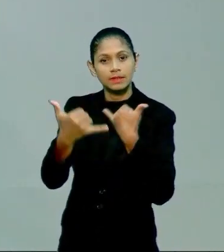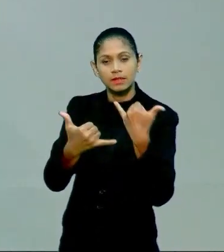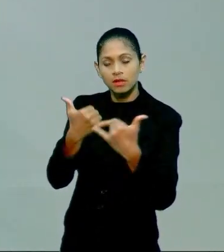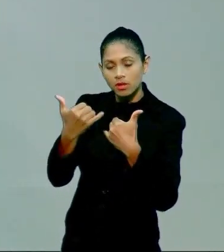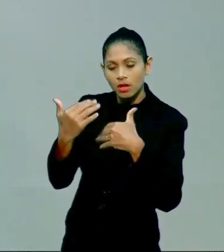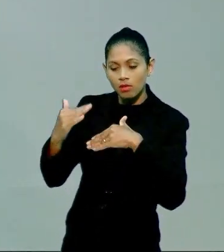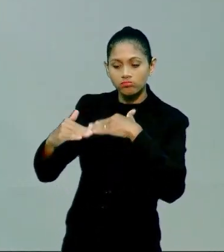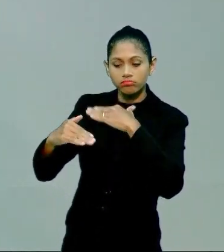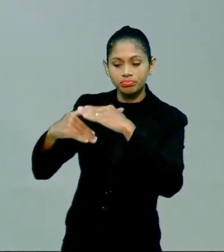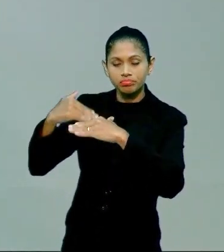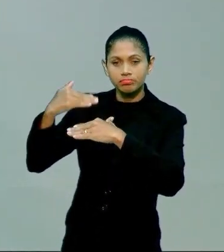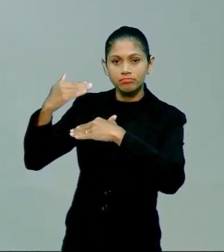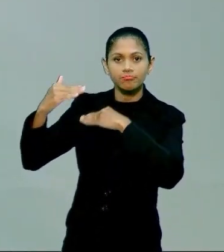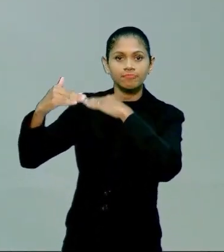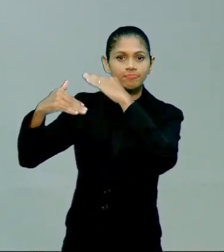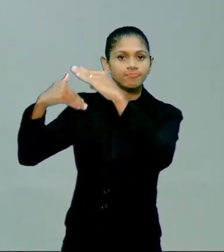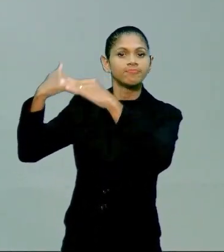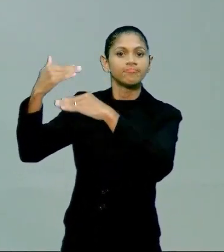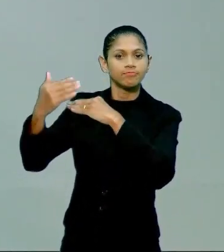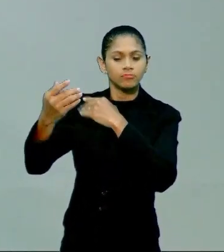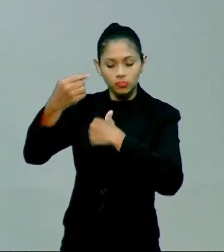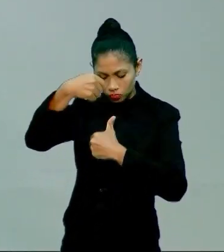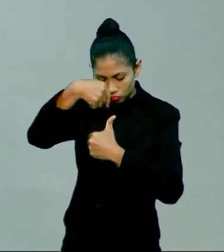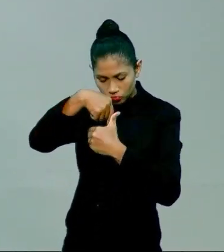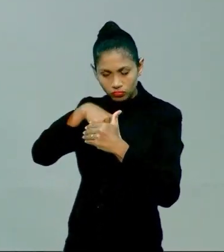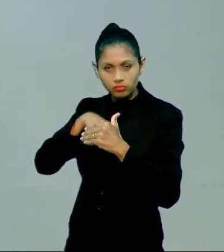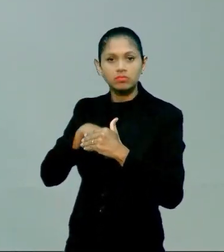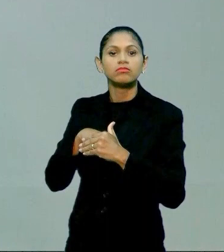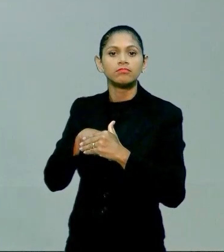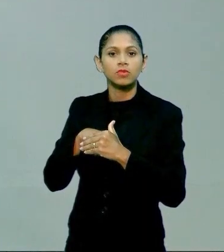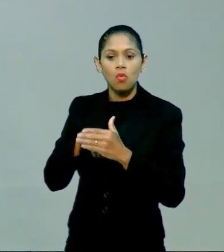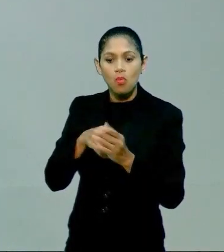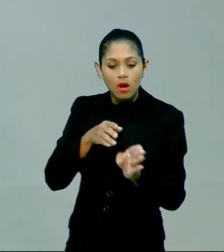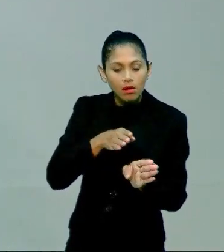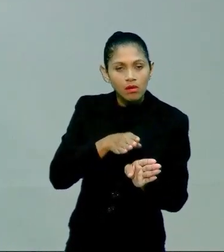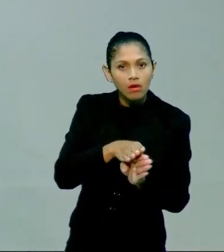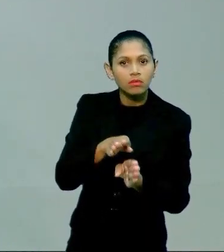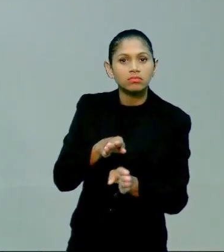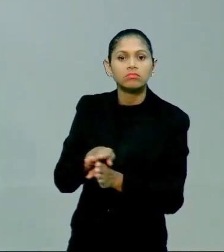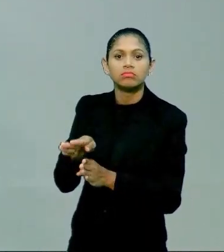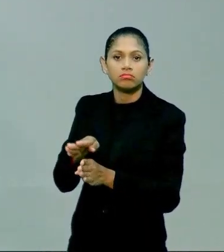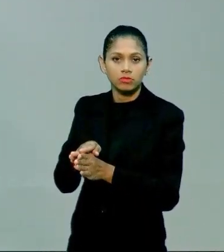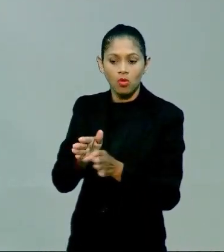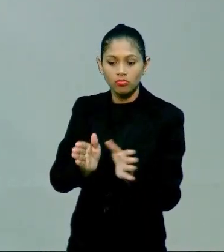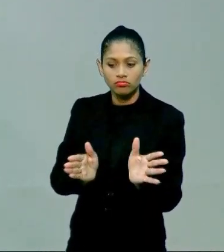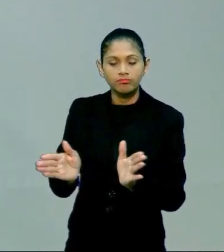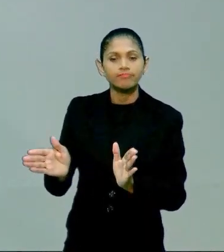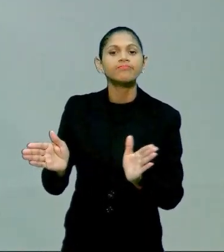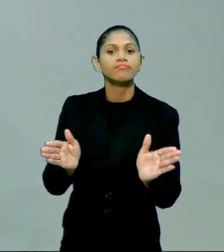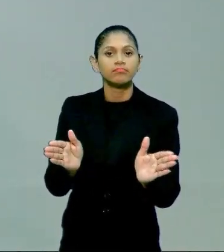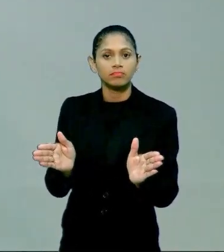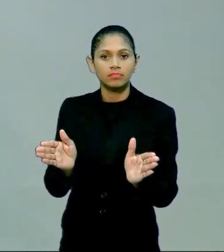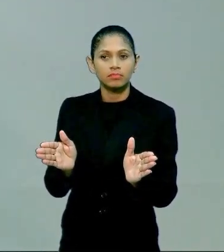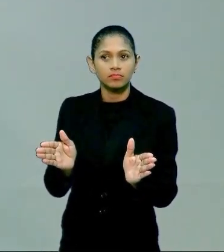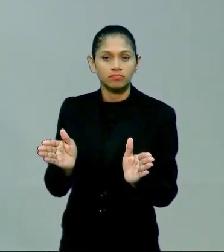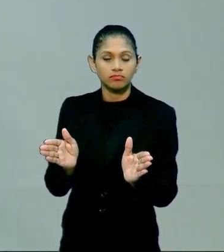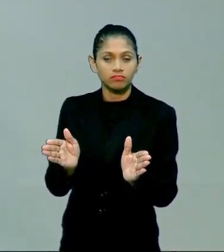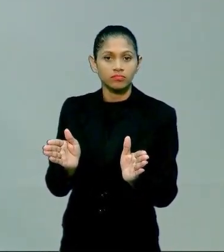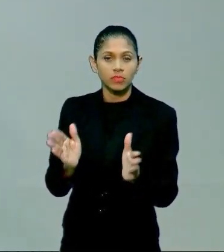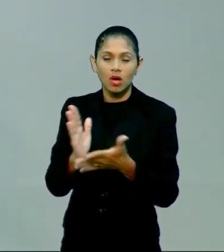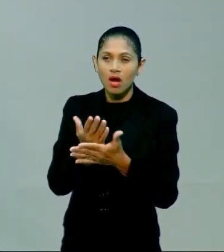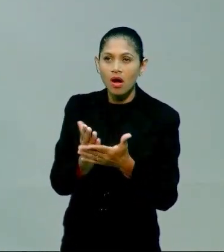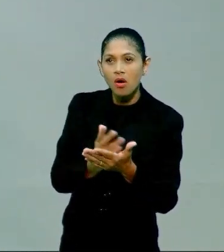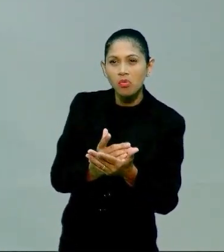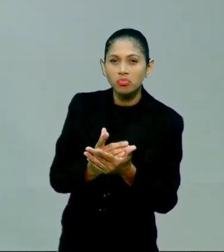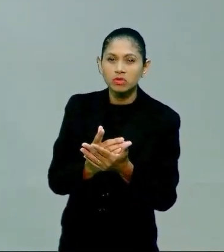internamente uma orientação, um direcionamento. Às vezes, impositivo, o que é